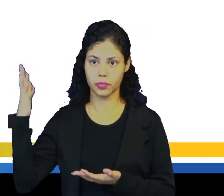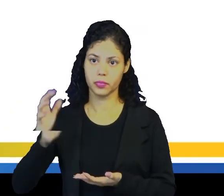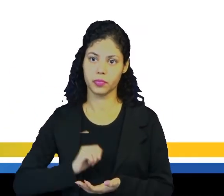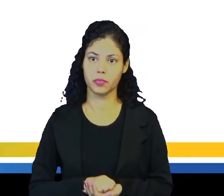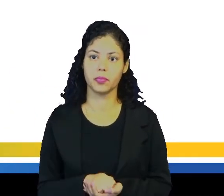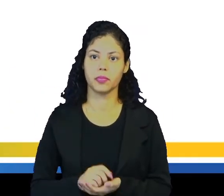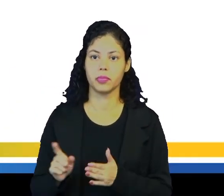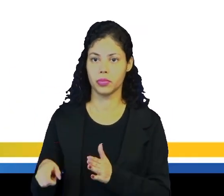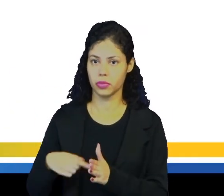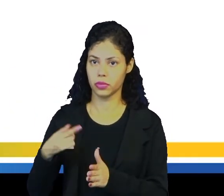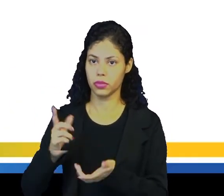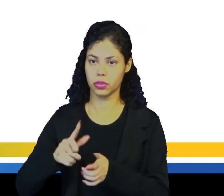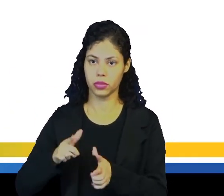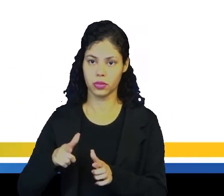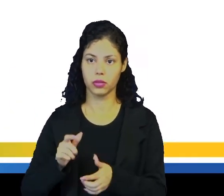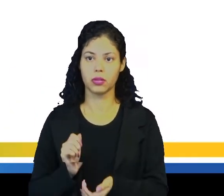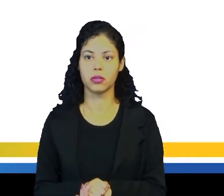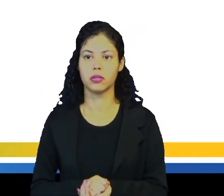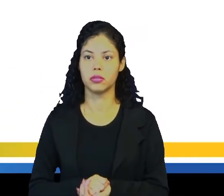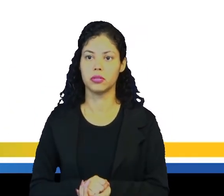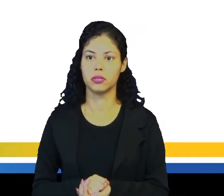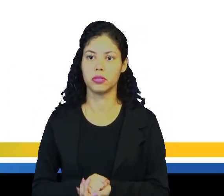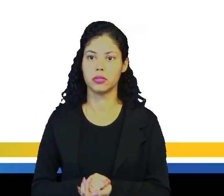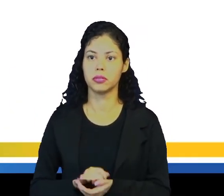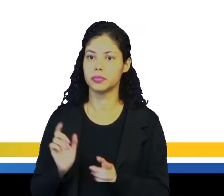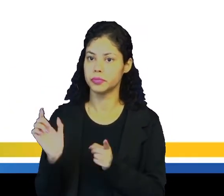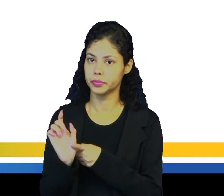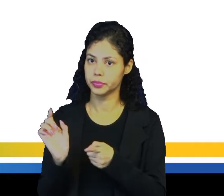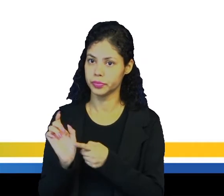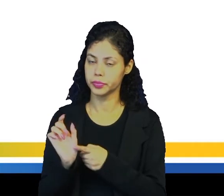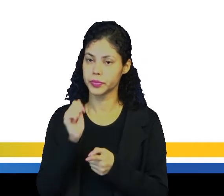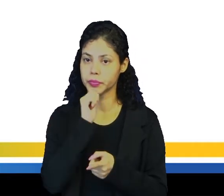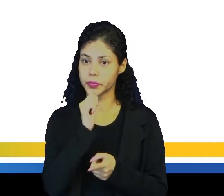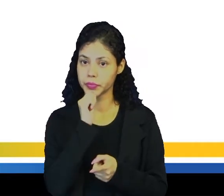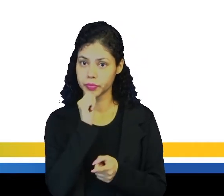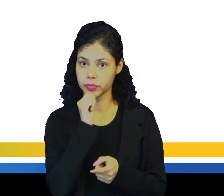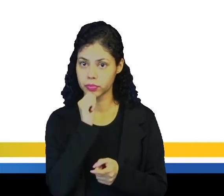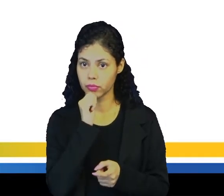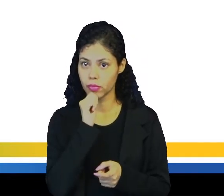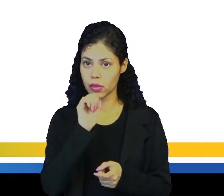tiramos uma letrinha, né, do meio da palavra e nós colocamos o apóstrofo, ok?